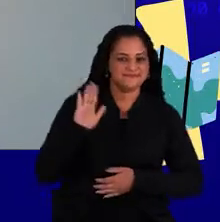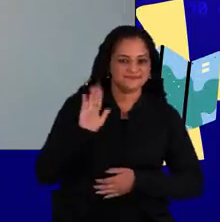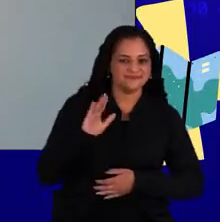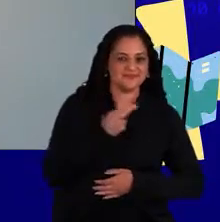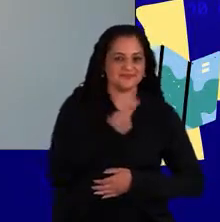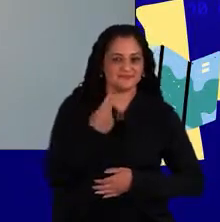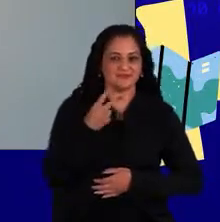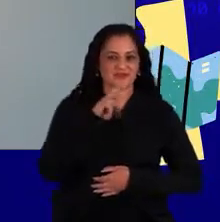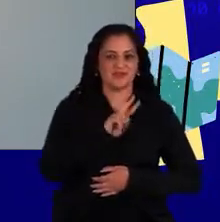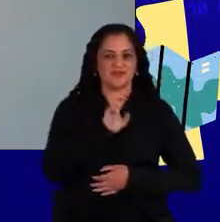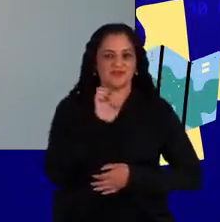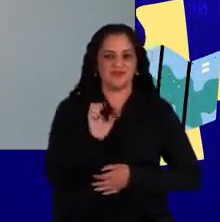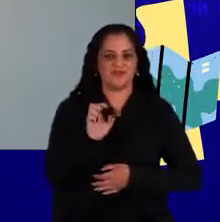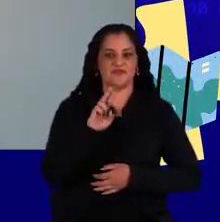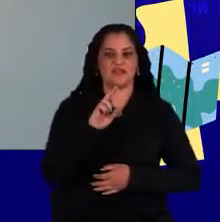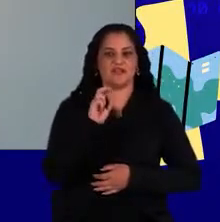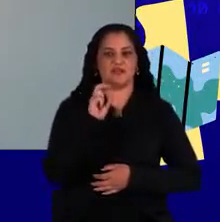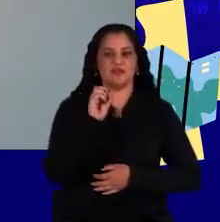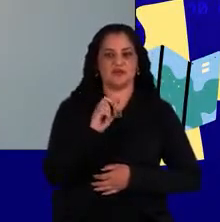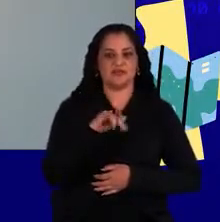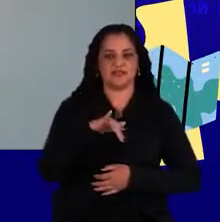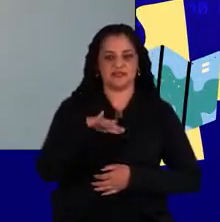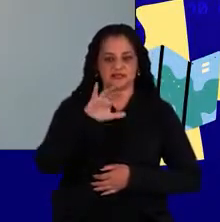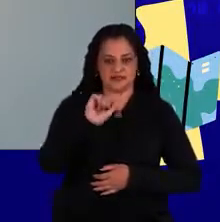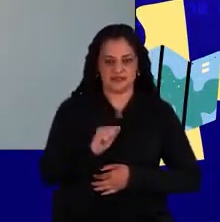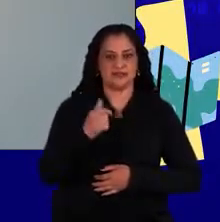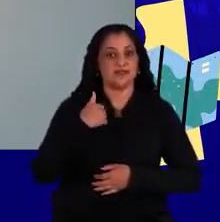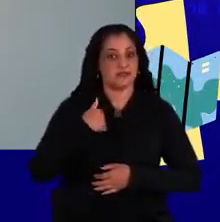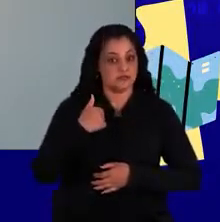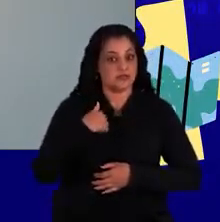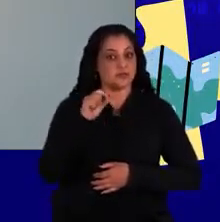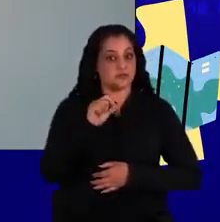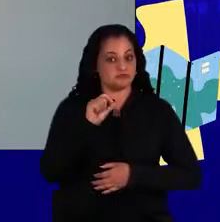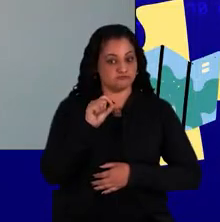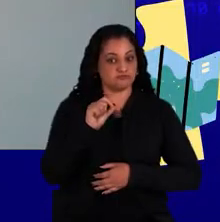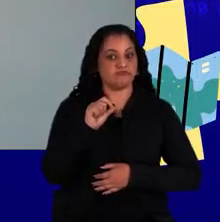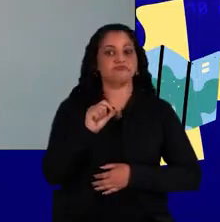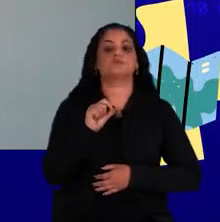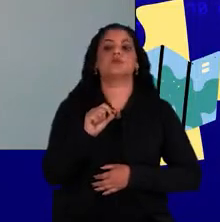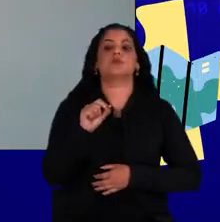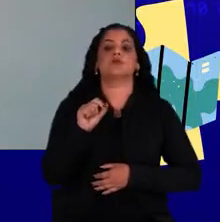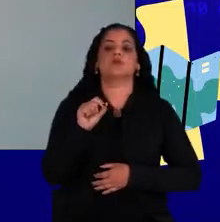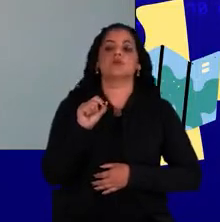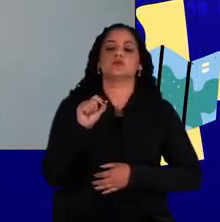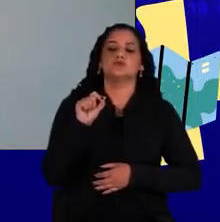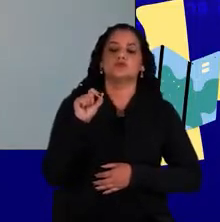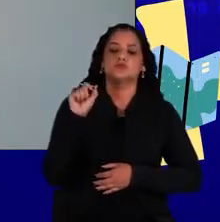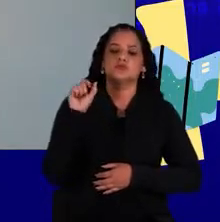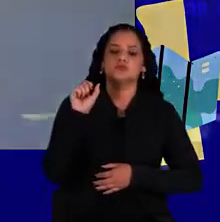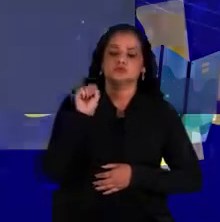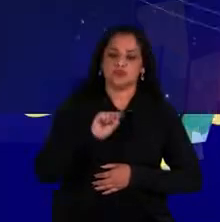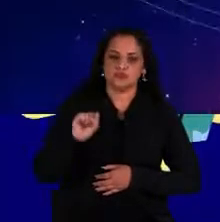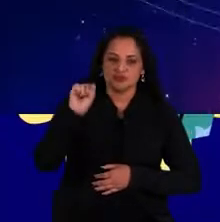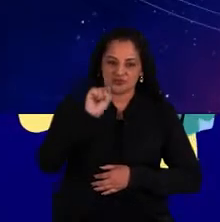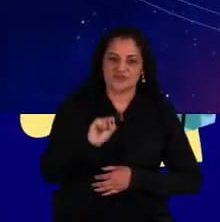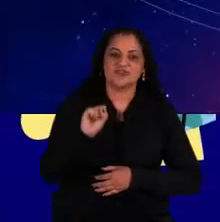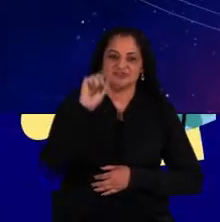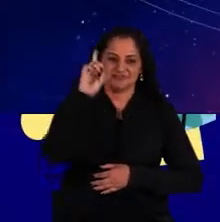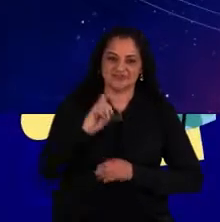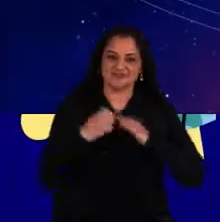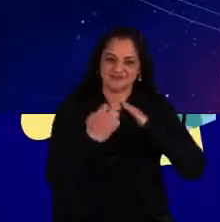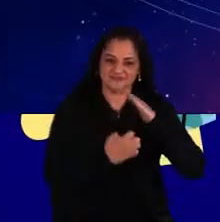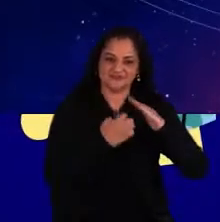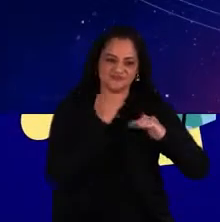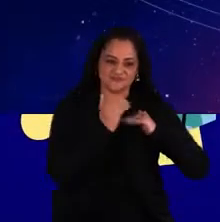Olá, meu nome é Verônica Arens, sou uma das sócias-diretoras da Crescimento e hoje estou aqui pra falar sobre o líder do